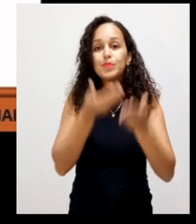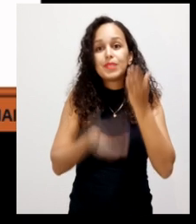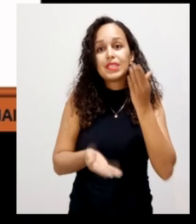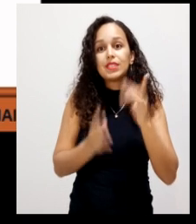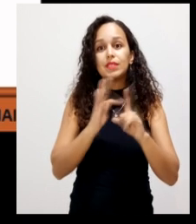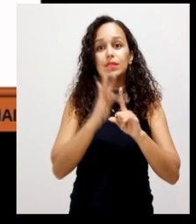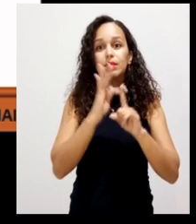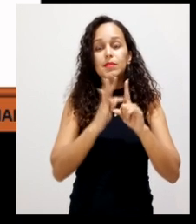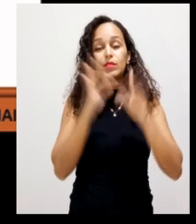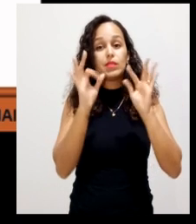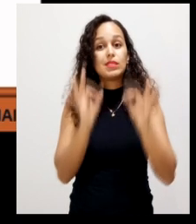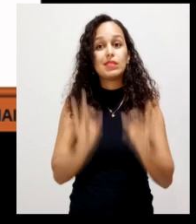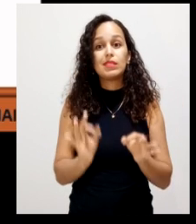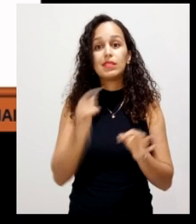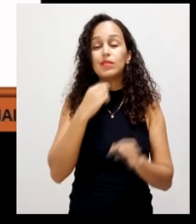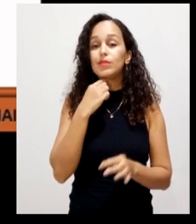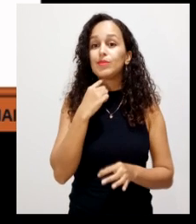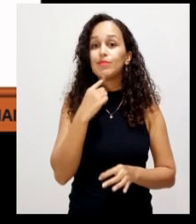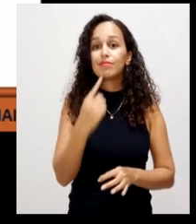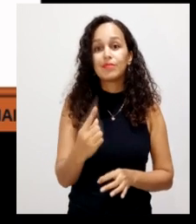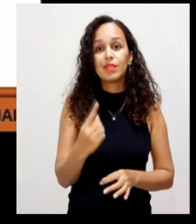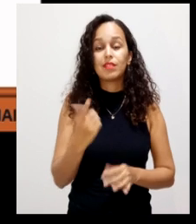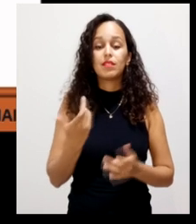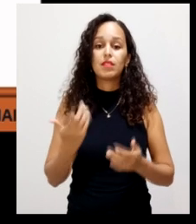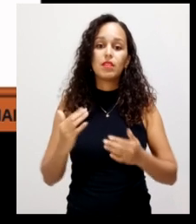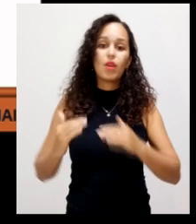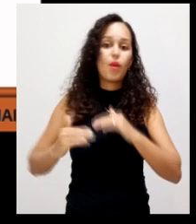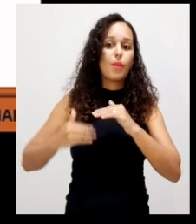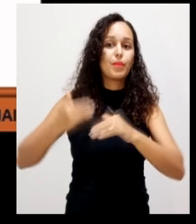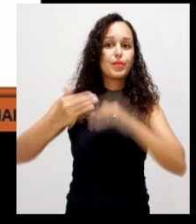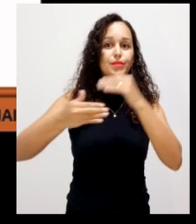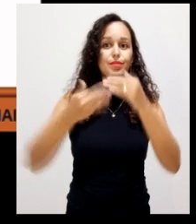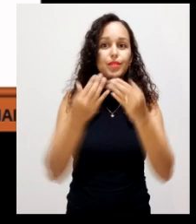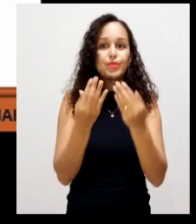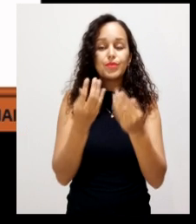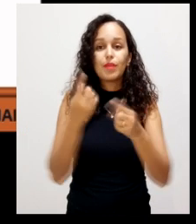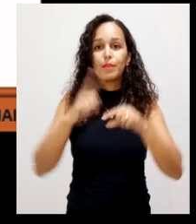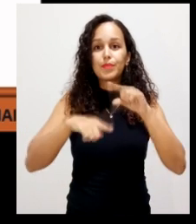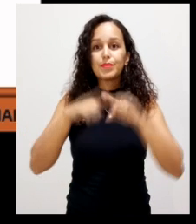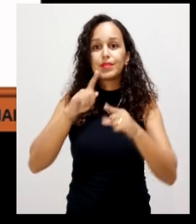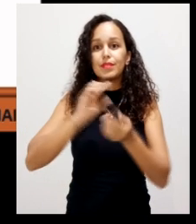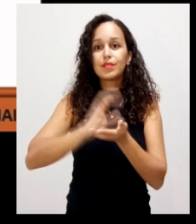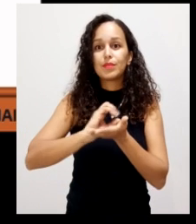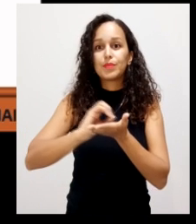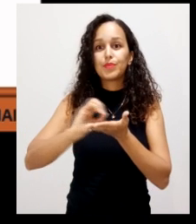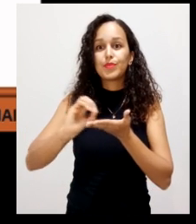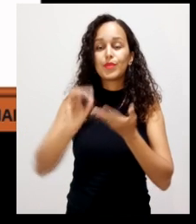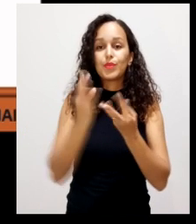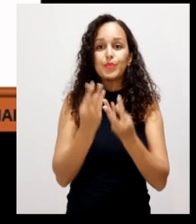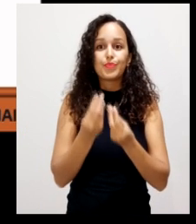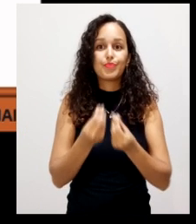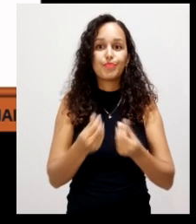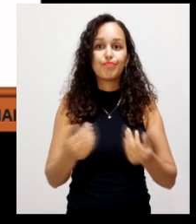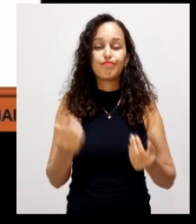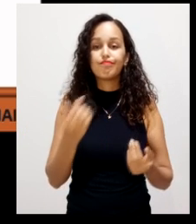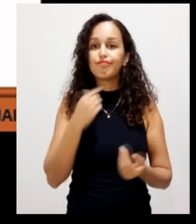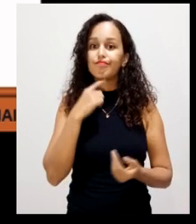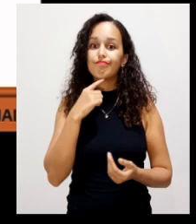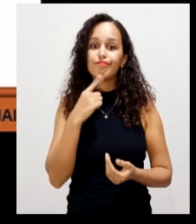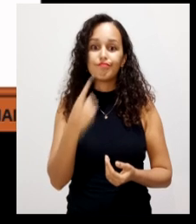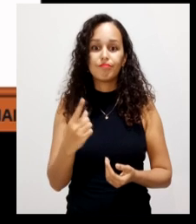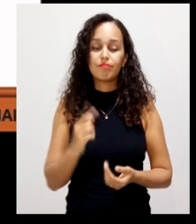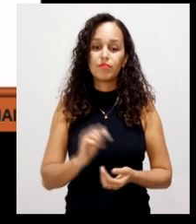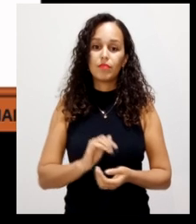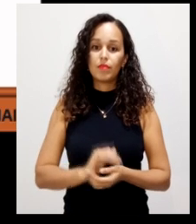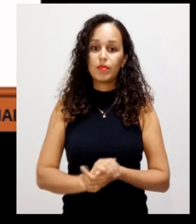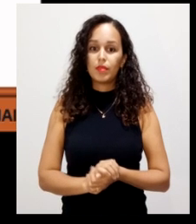temperatura ideal e não haver o processo de degradação dessa matéria orgânica. Enquanto o comprimento, ele